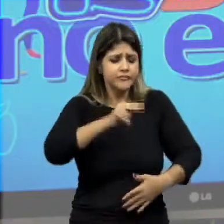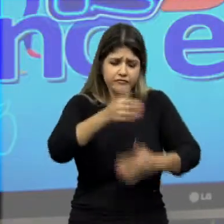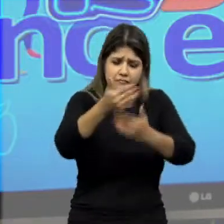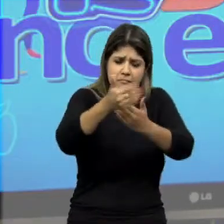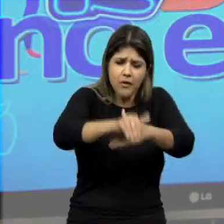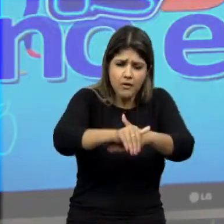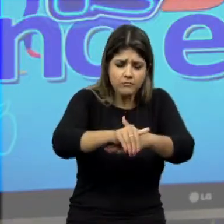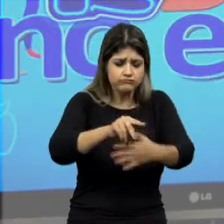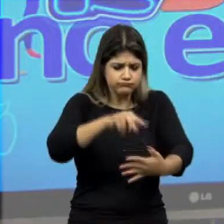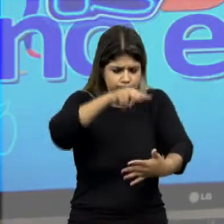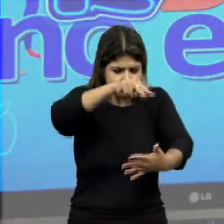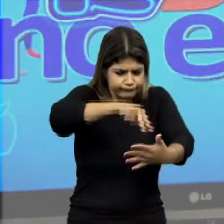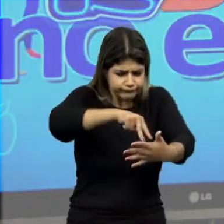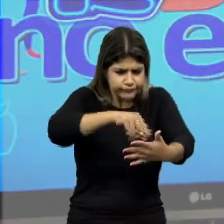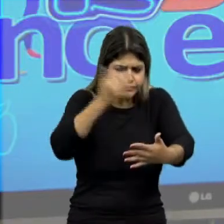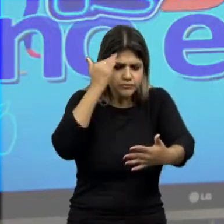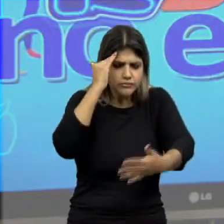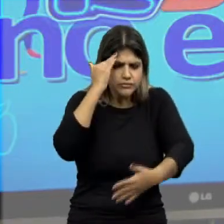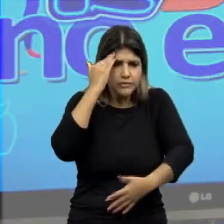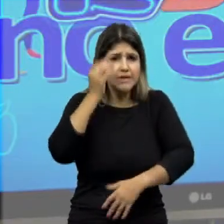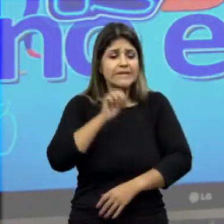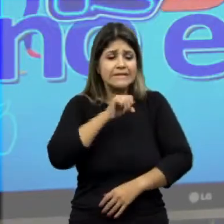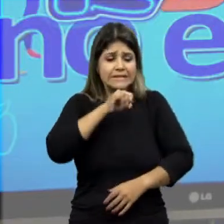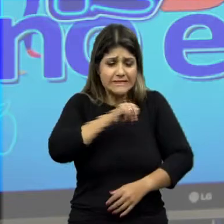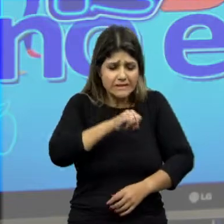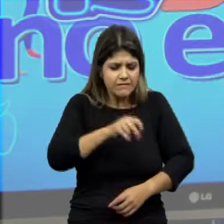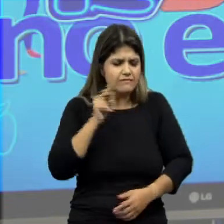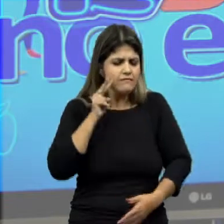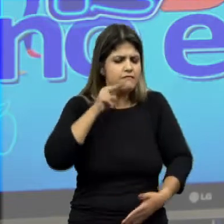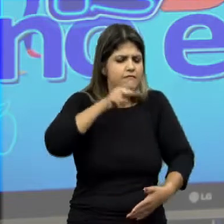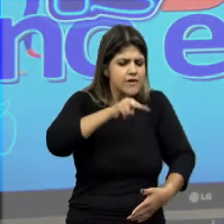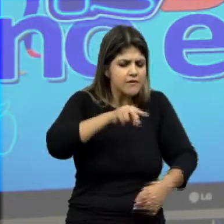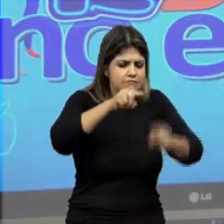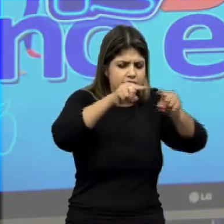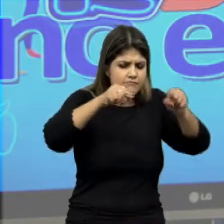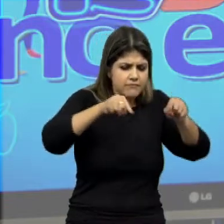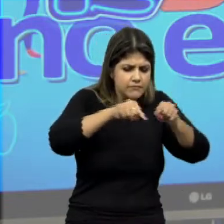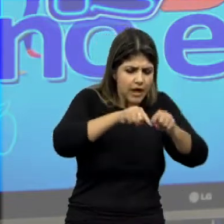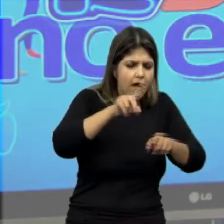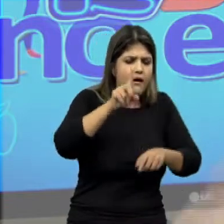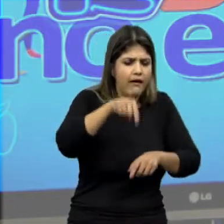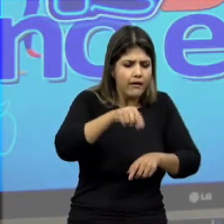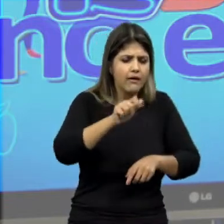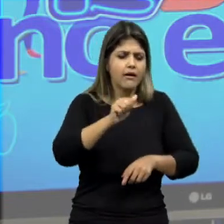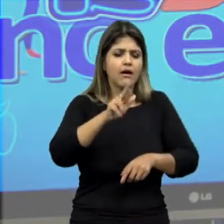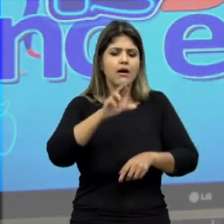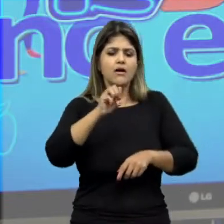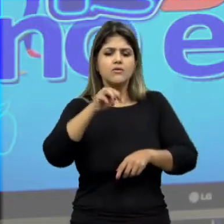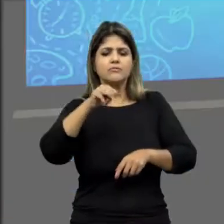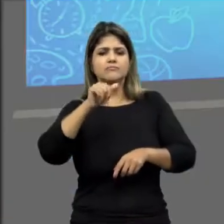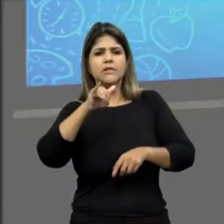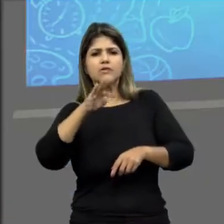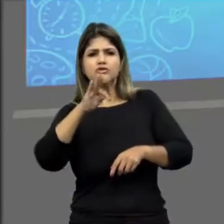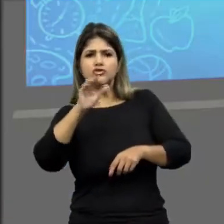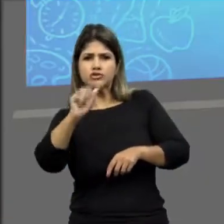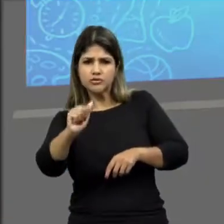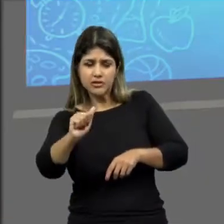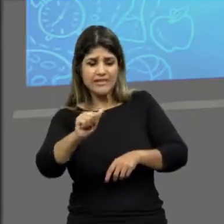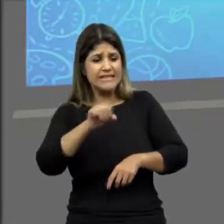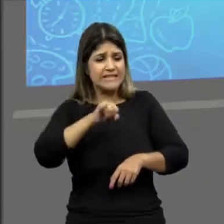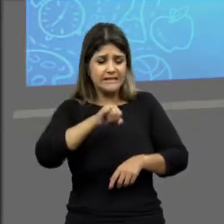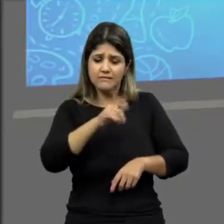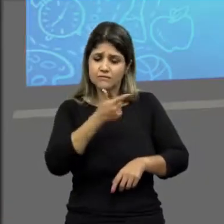apareça na sua prova, você possa matar a questão. Apareceu esse anel benzeno na sua cadeia, é uma cadeia aromática. Não